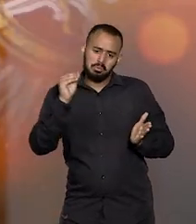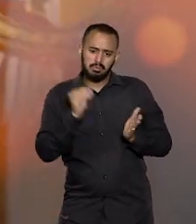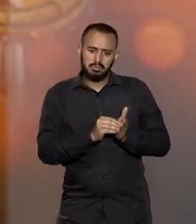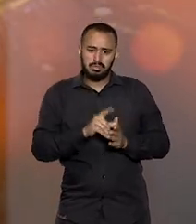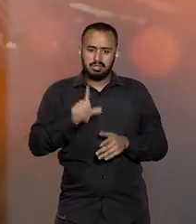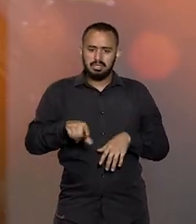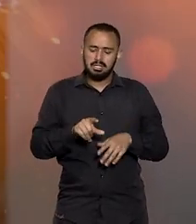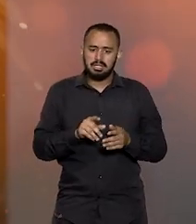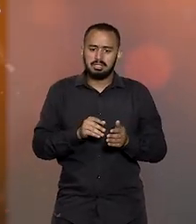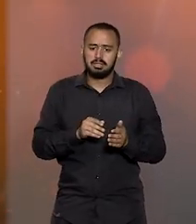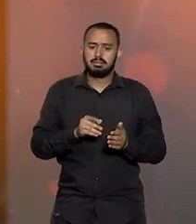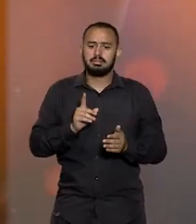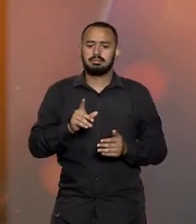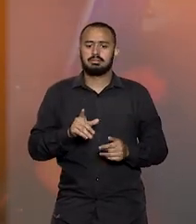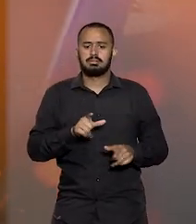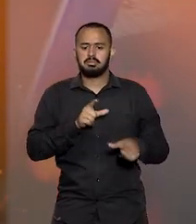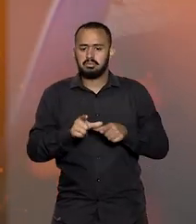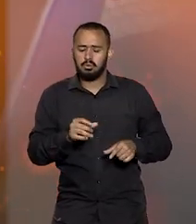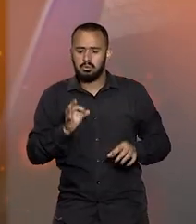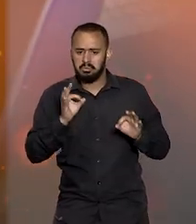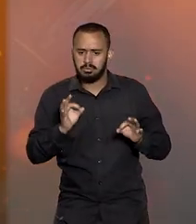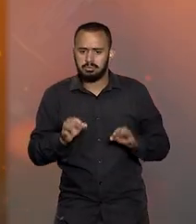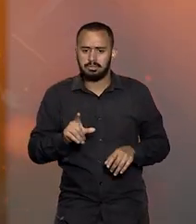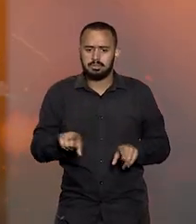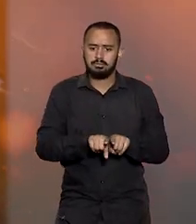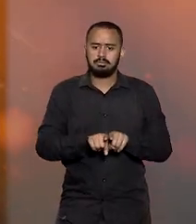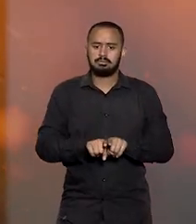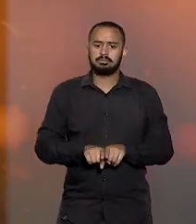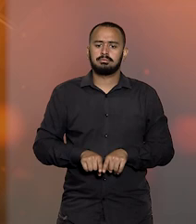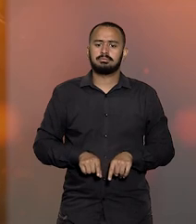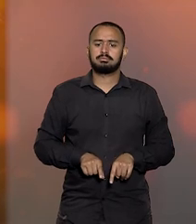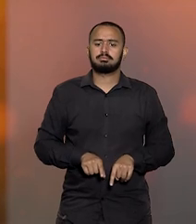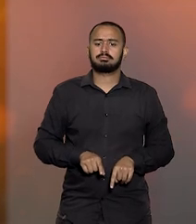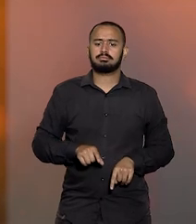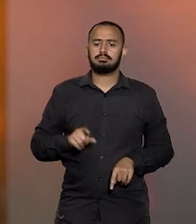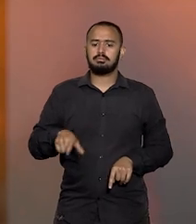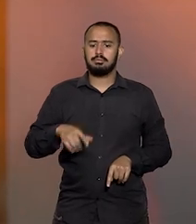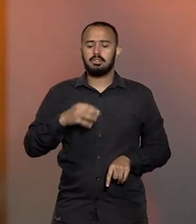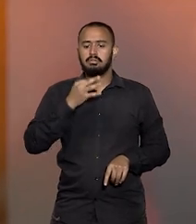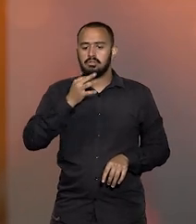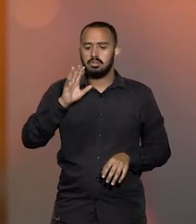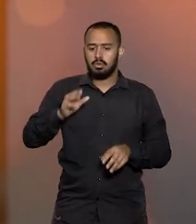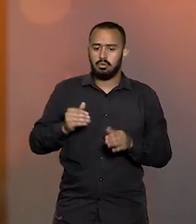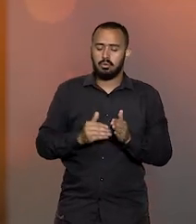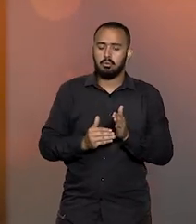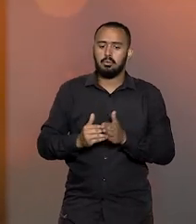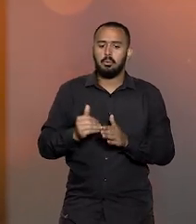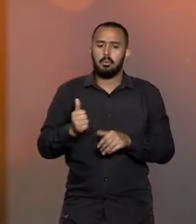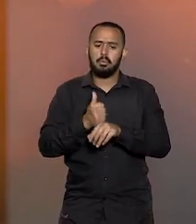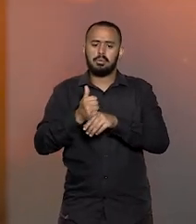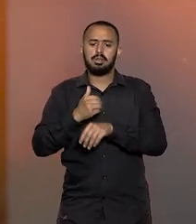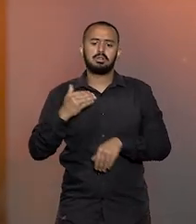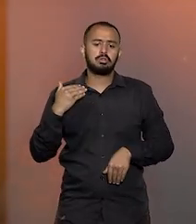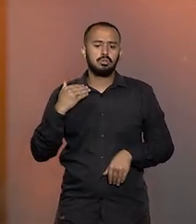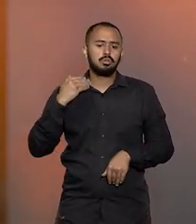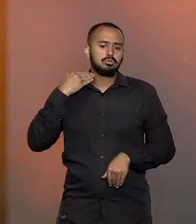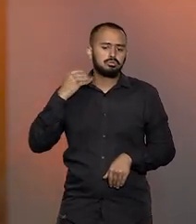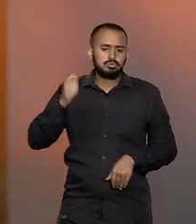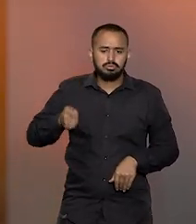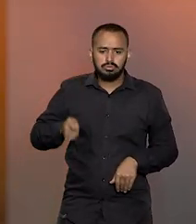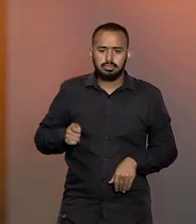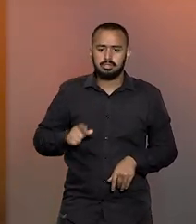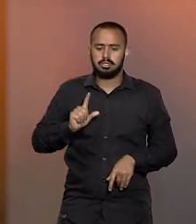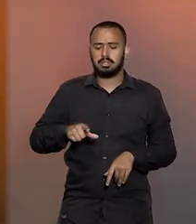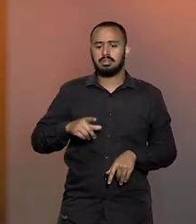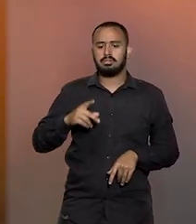fazem de Félix Fischer um dos grandes juristas e magistrados do país, cuja contribuição será lembrada